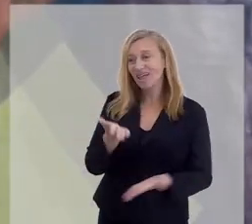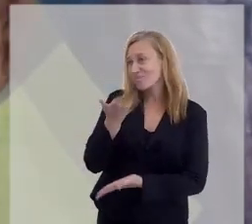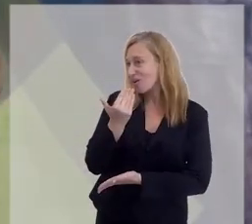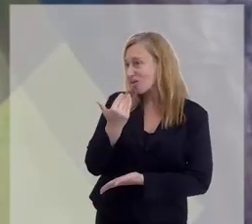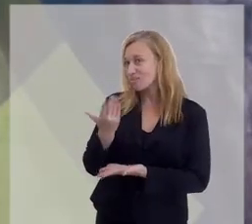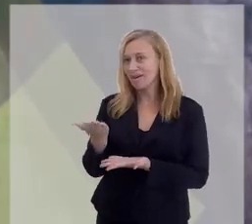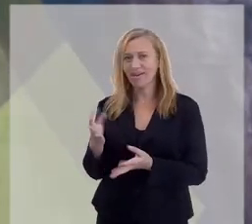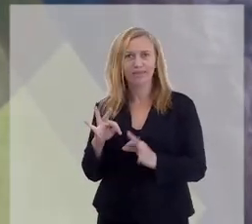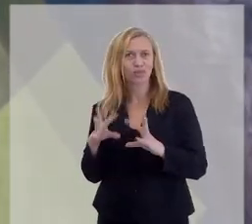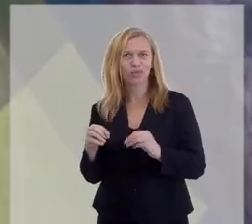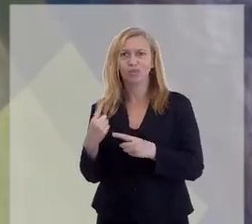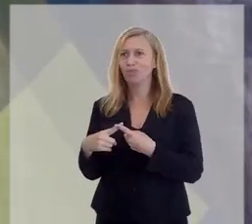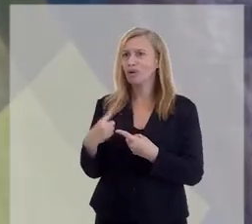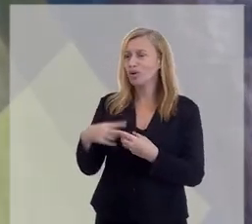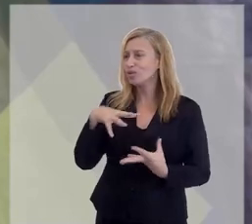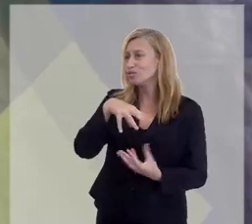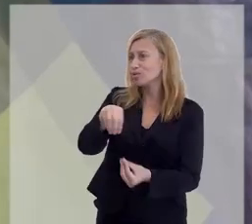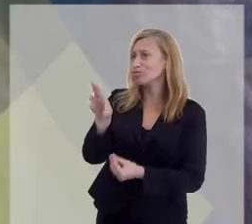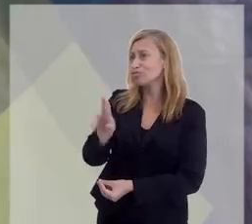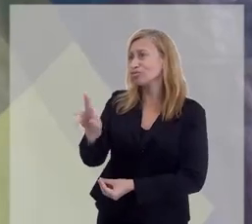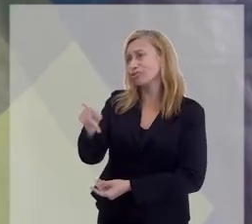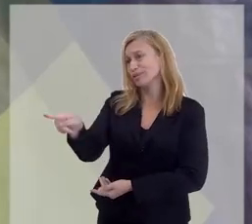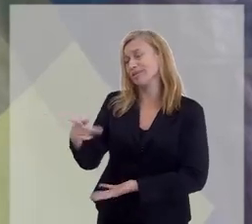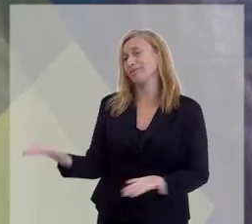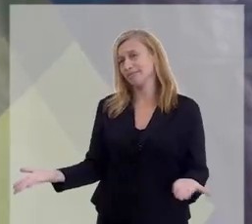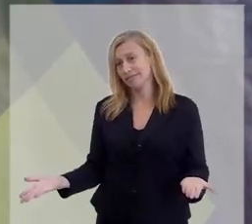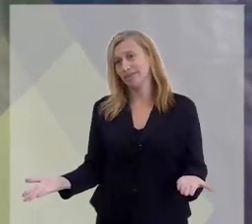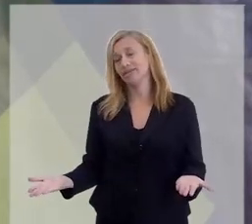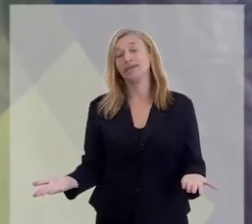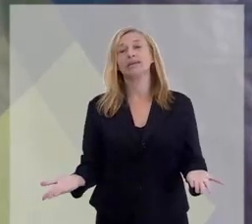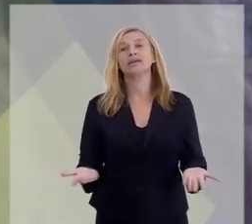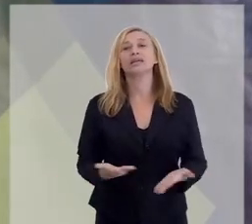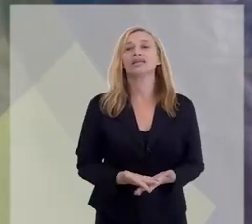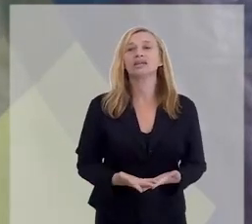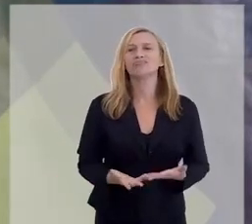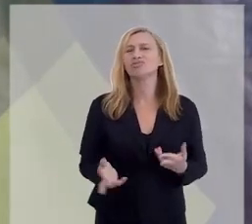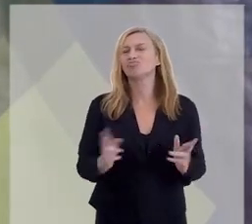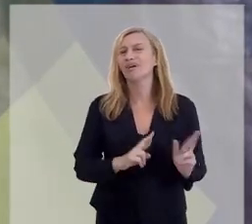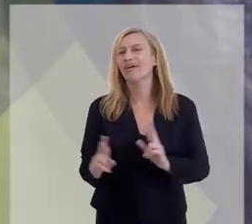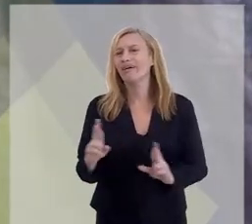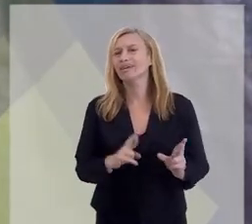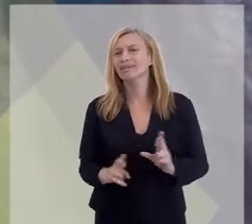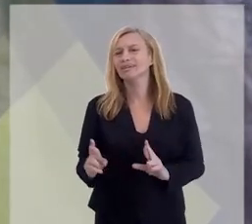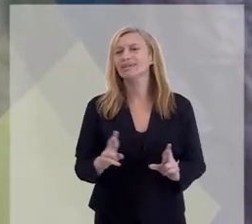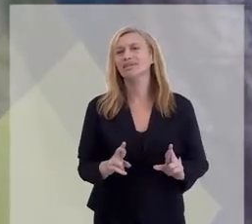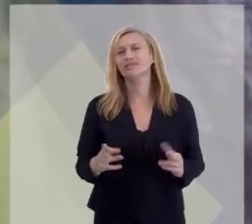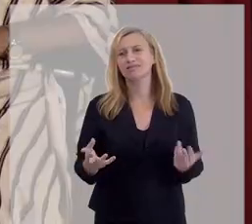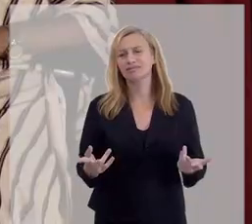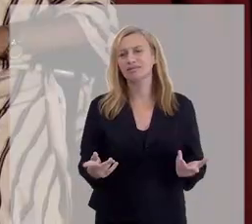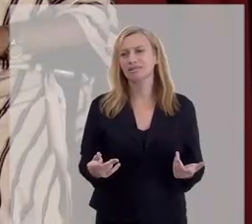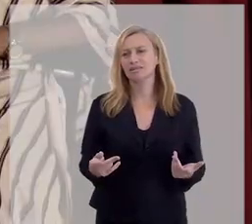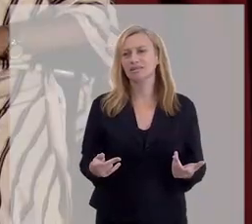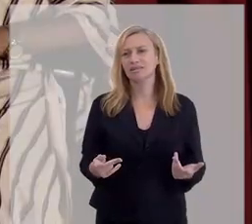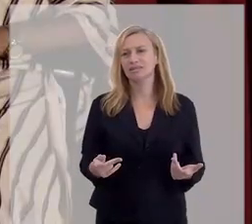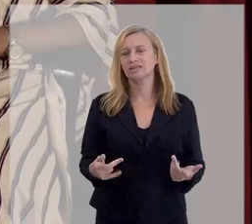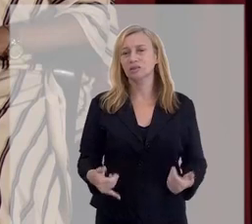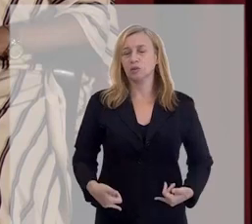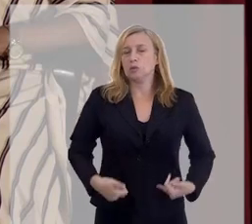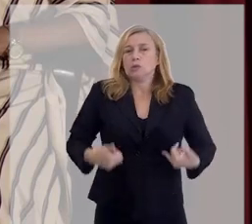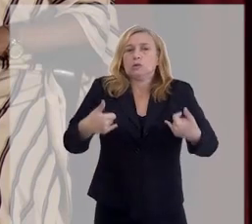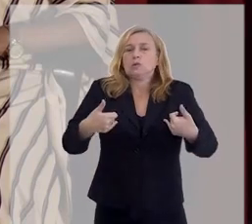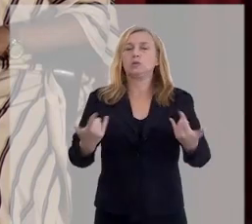Já quer convidar você para almoço. Por quê? Então, acaba... Acabava, né? Criando uma relação que era perniciosa.